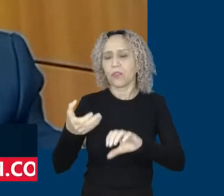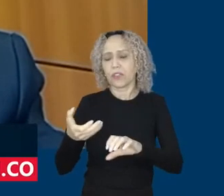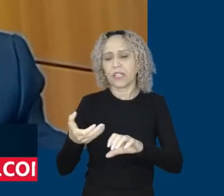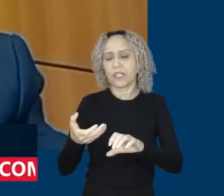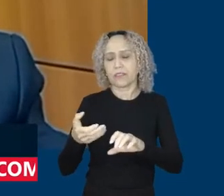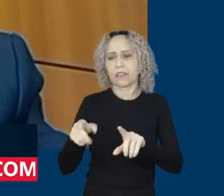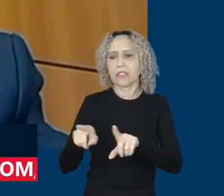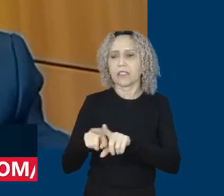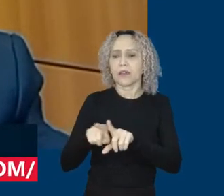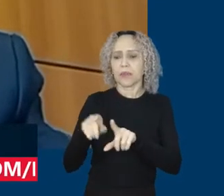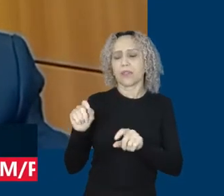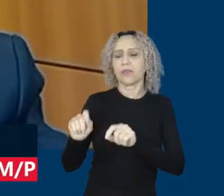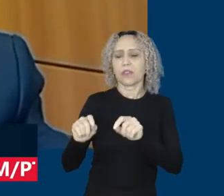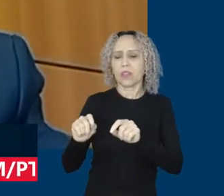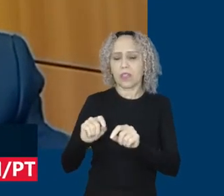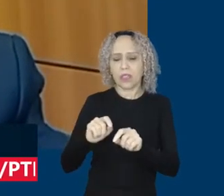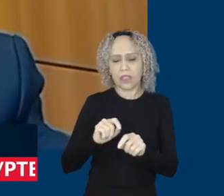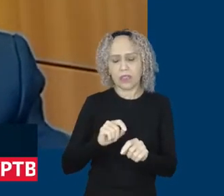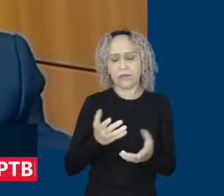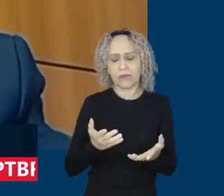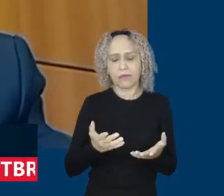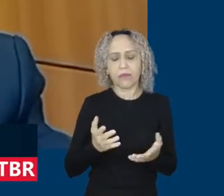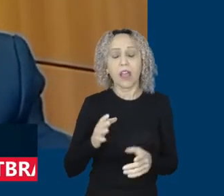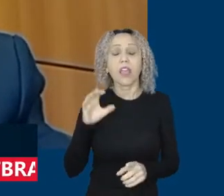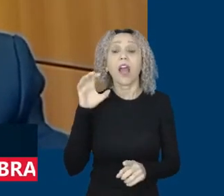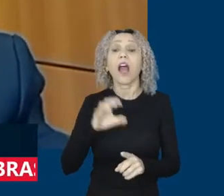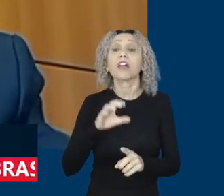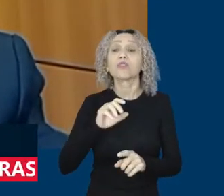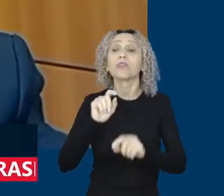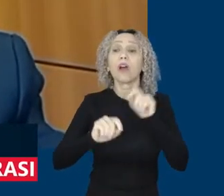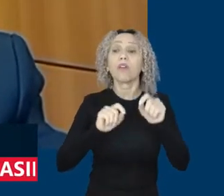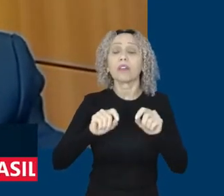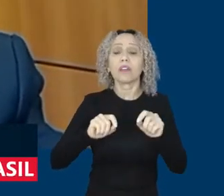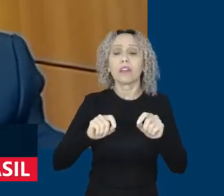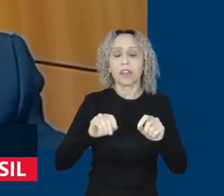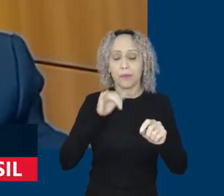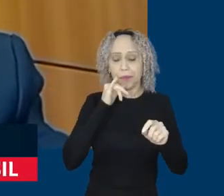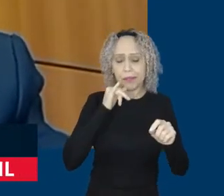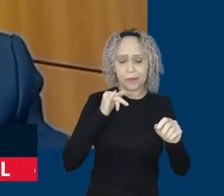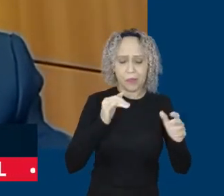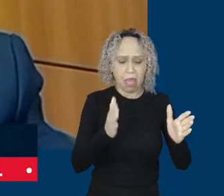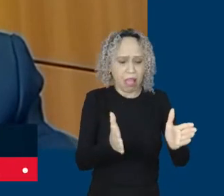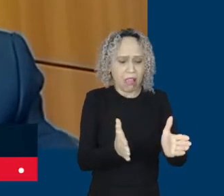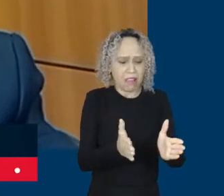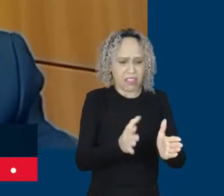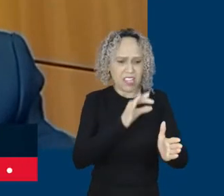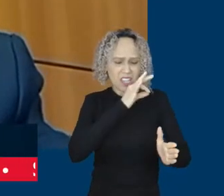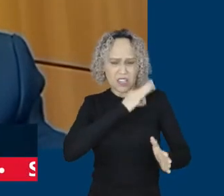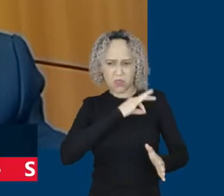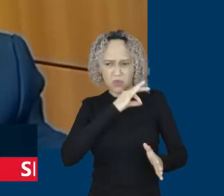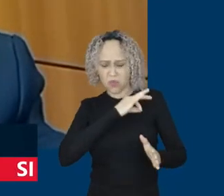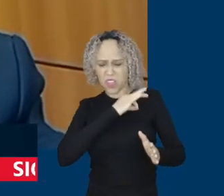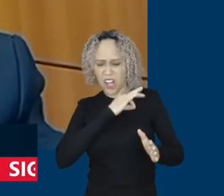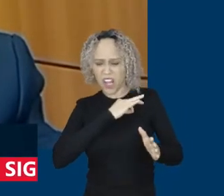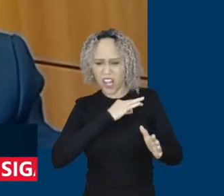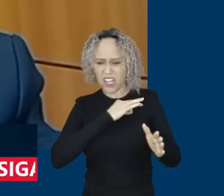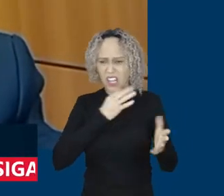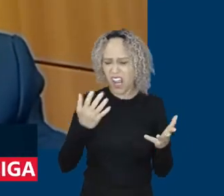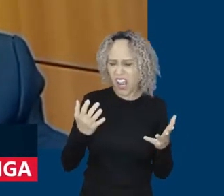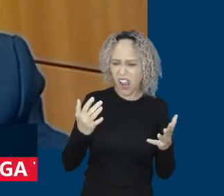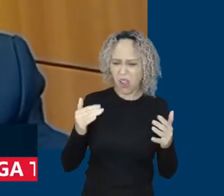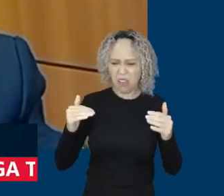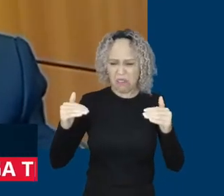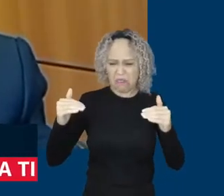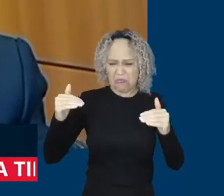mínimo, que eu acho que vai possibilitar inclusive que a gente diminua essa desigualdade salarial muito gritante, muito